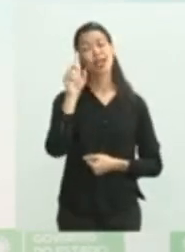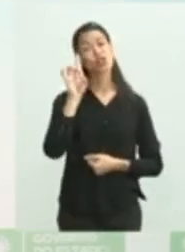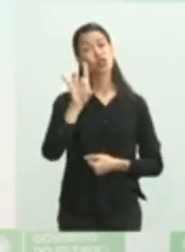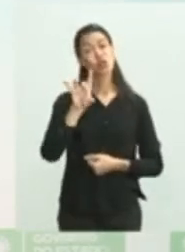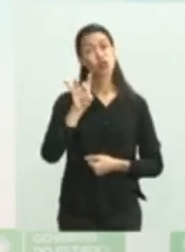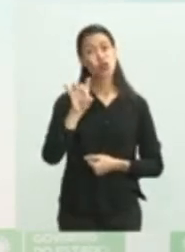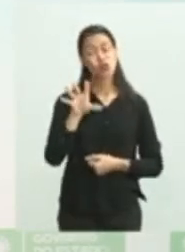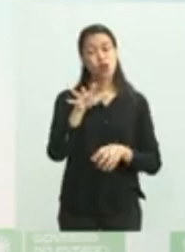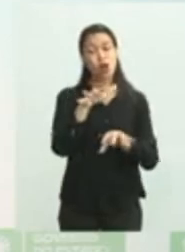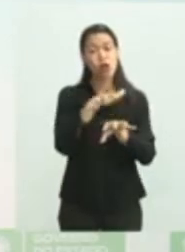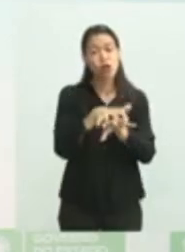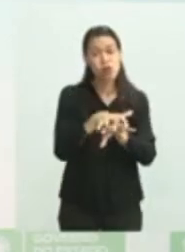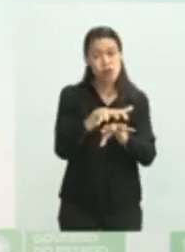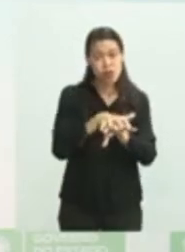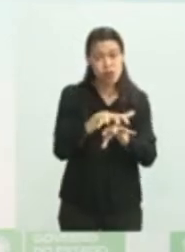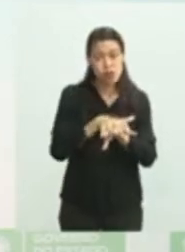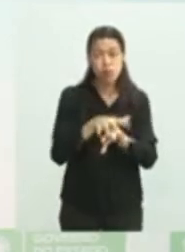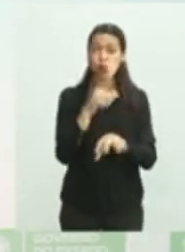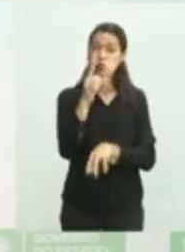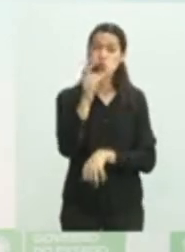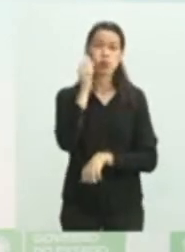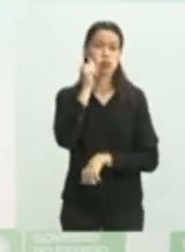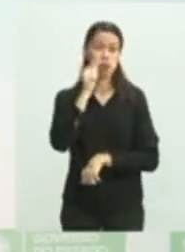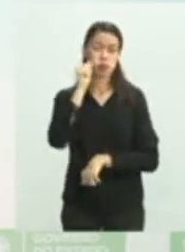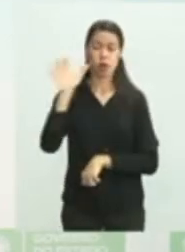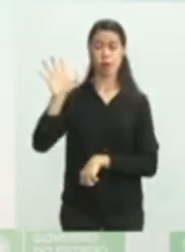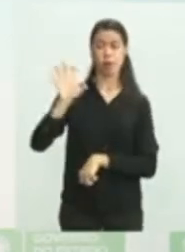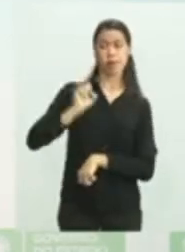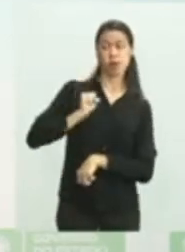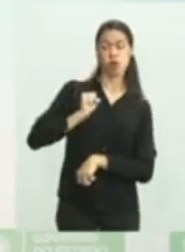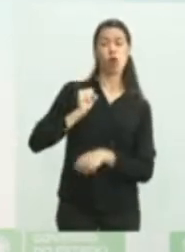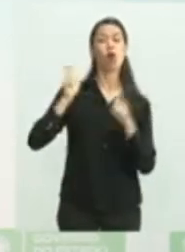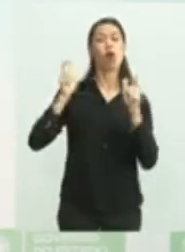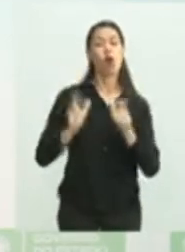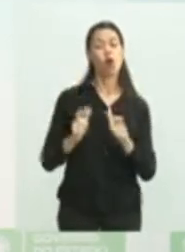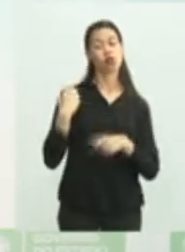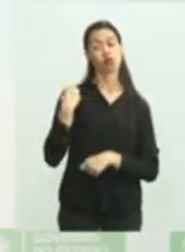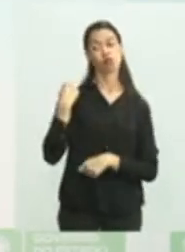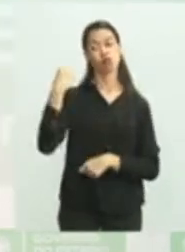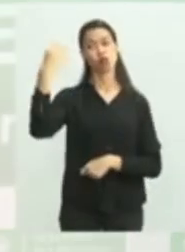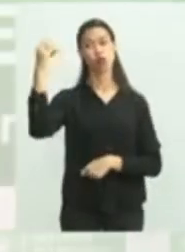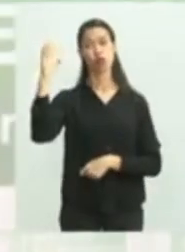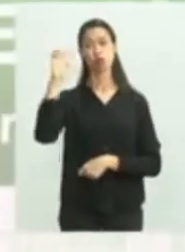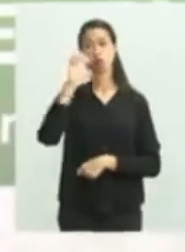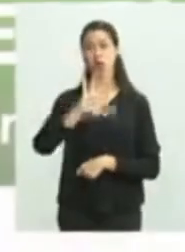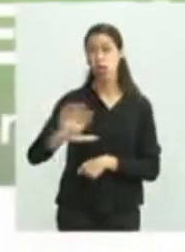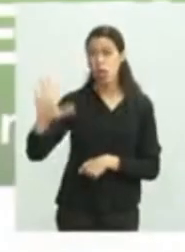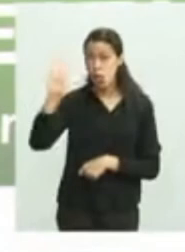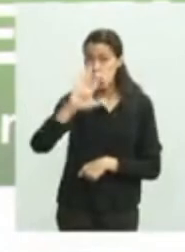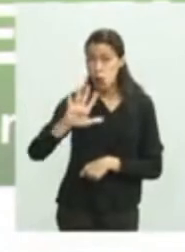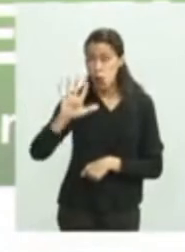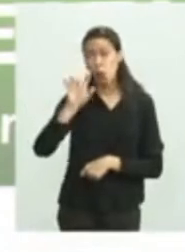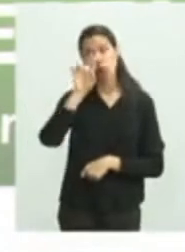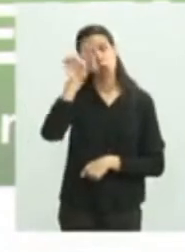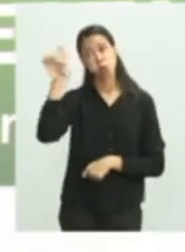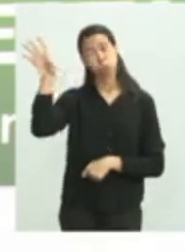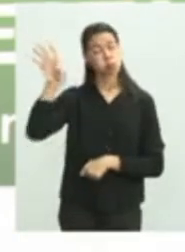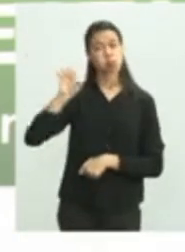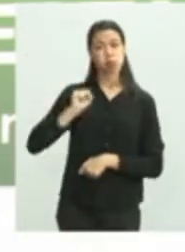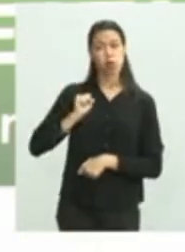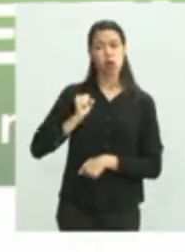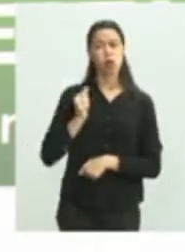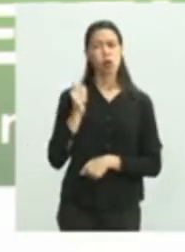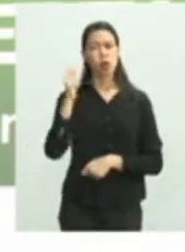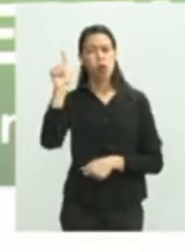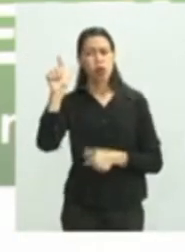foi contaminada ao viajar para a Europa. Não temos nenhum dado que aponte